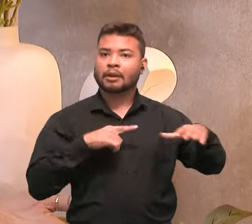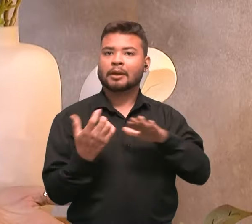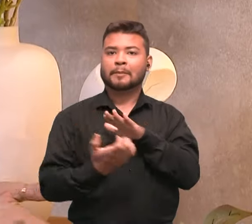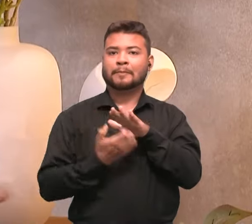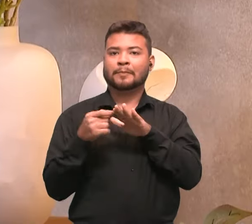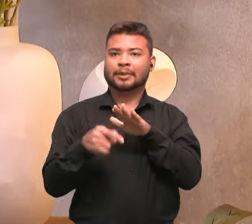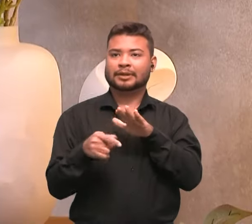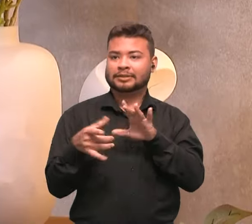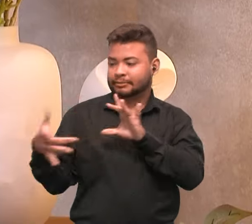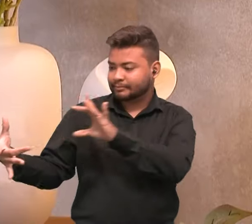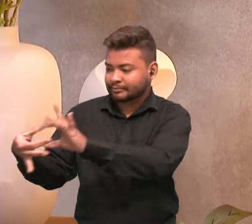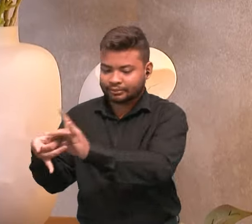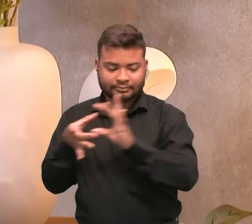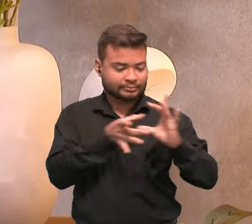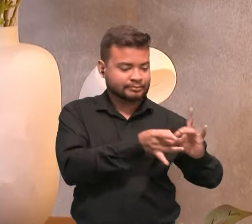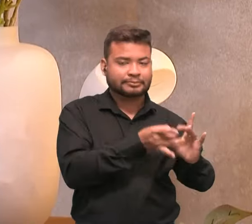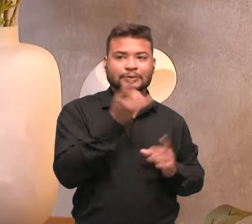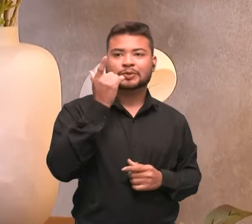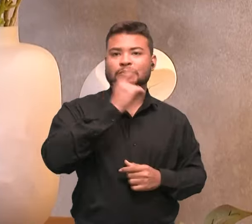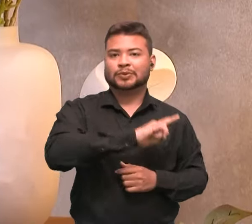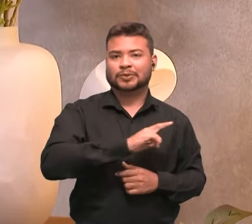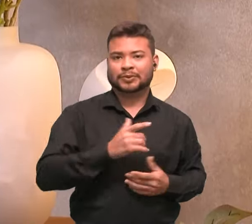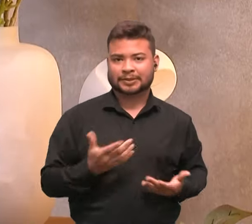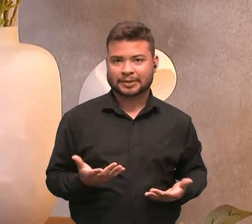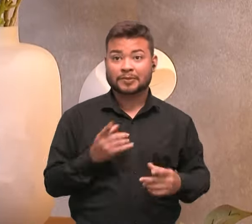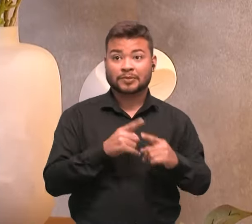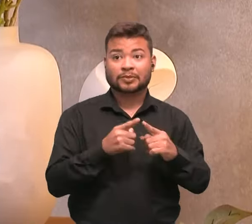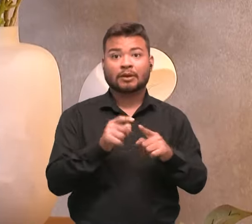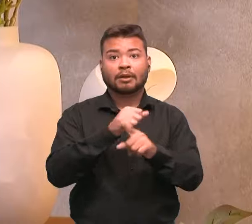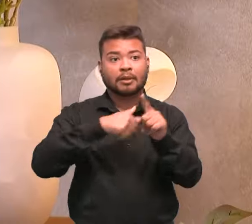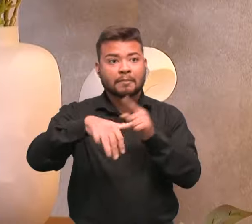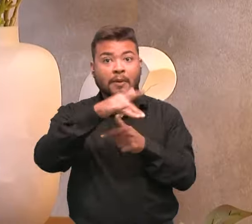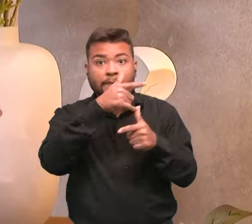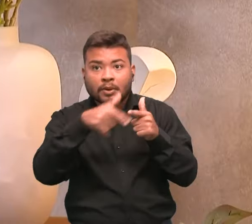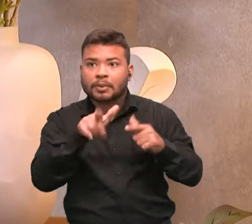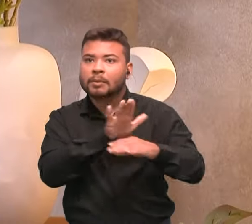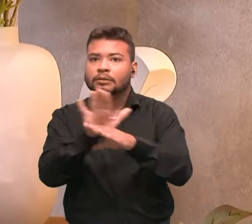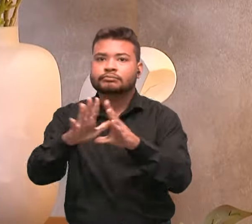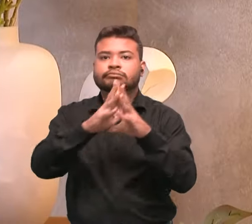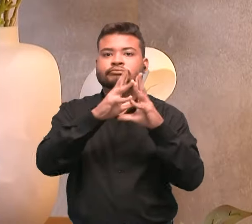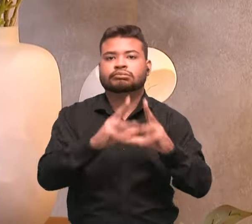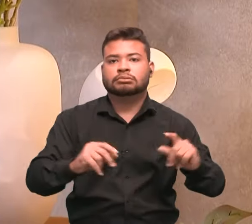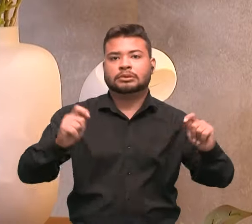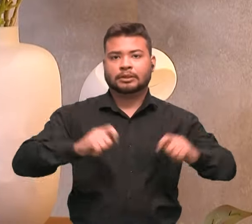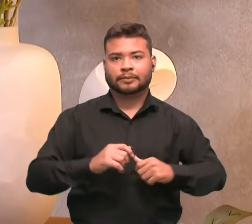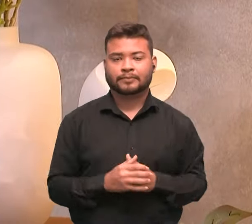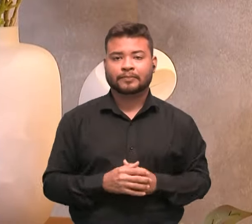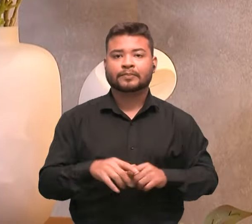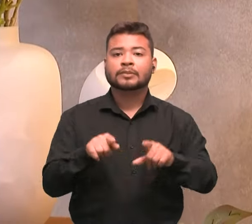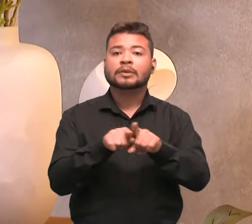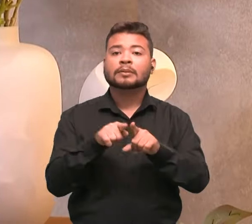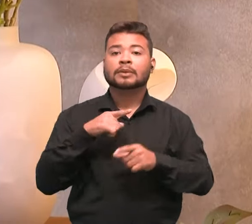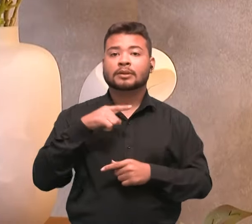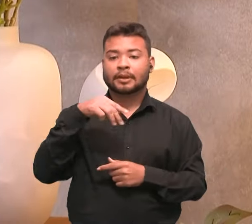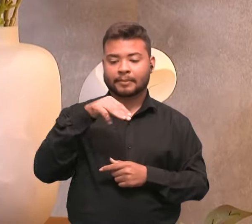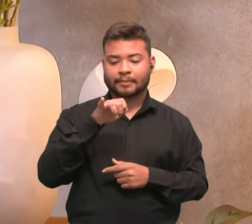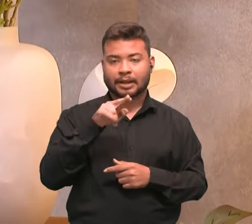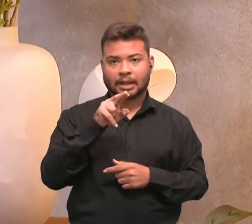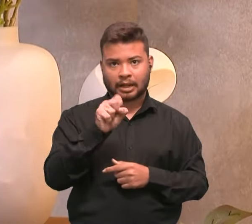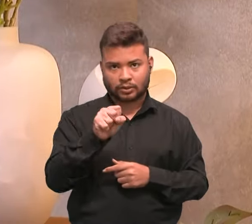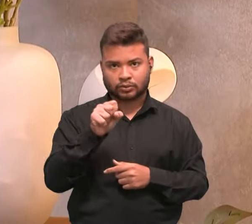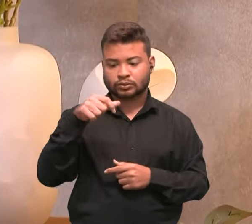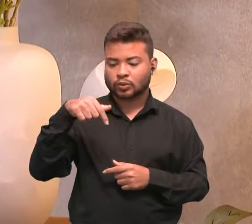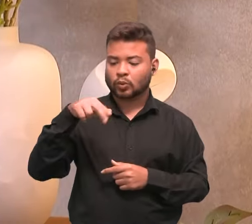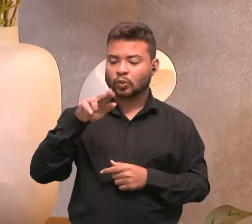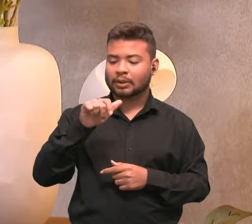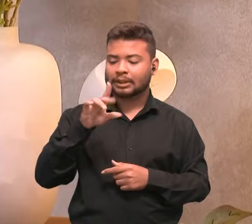buscando minimizar esses problemas ambientais. A Amelius, que também é Amelius Qualidade, que é uma